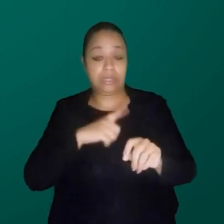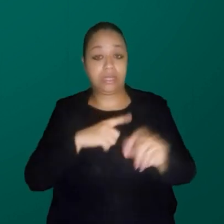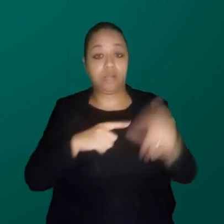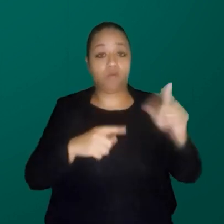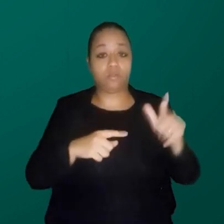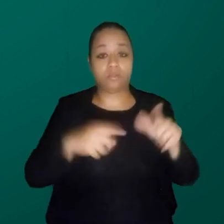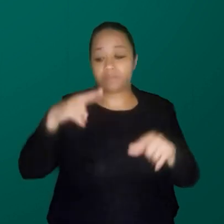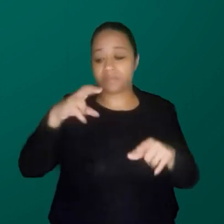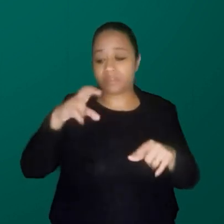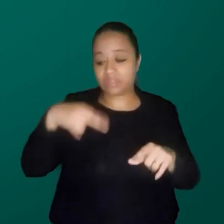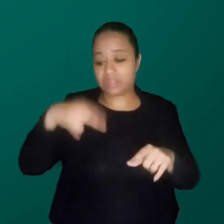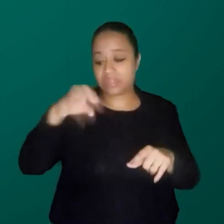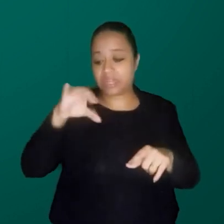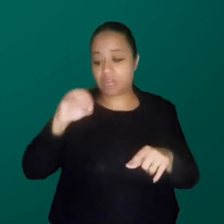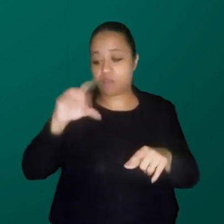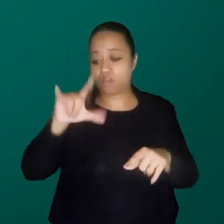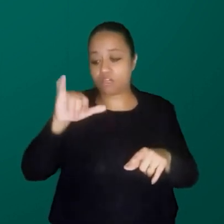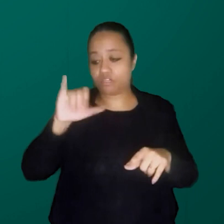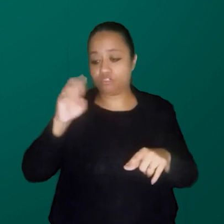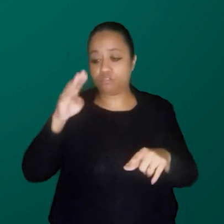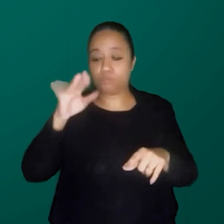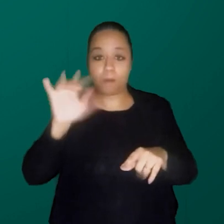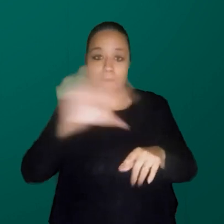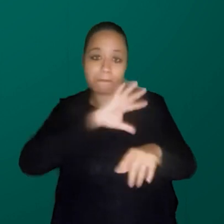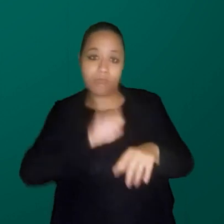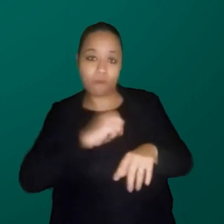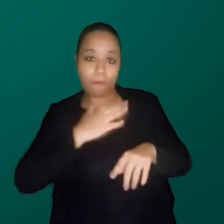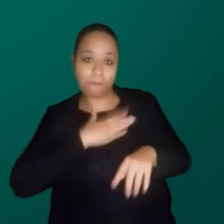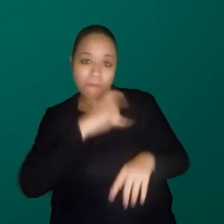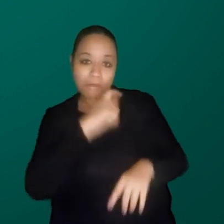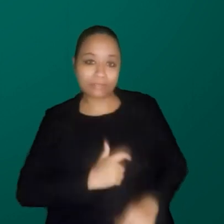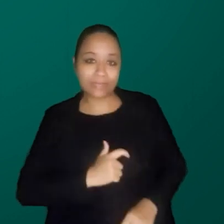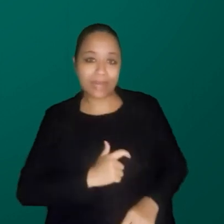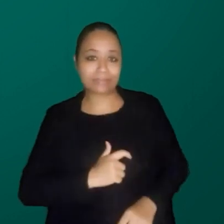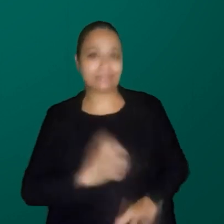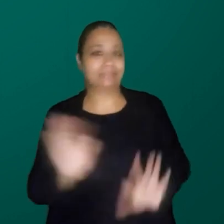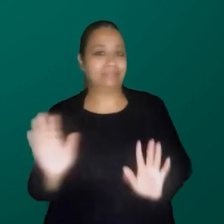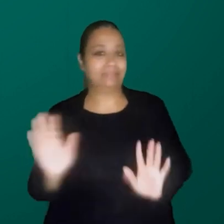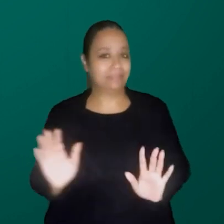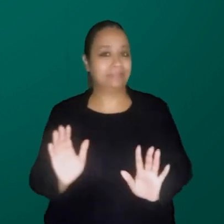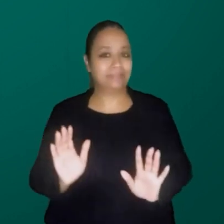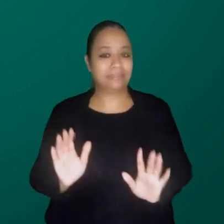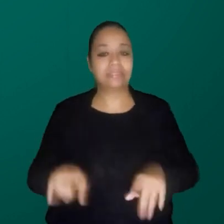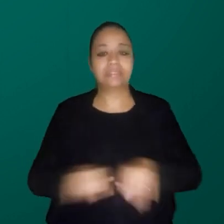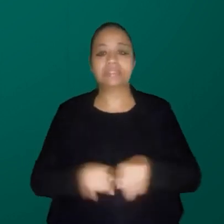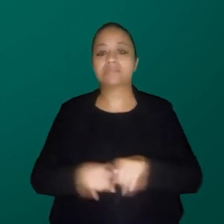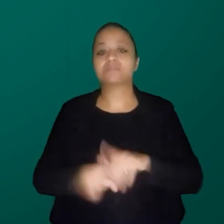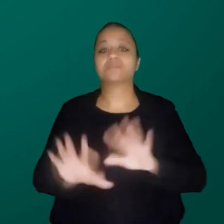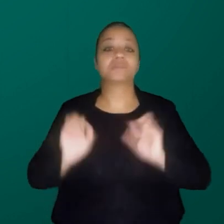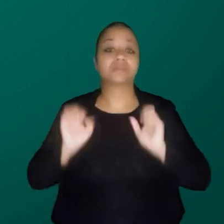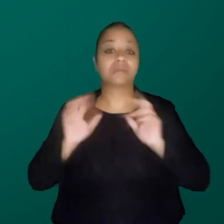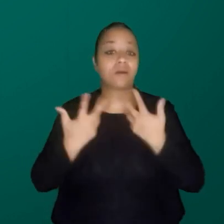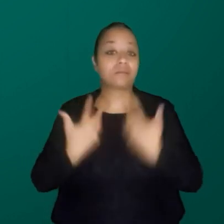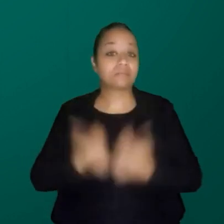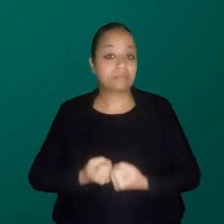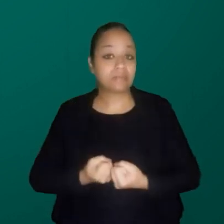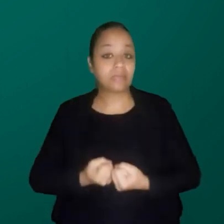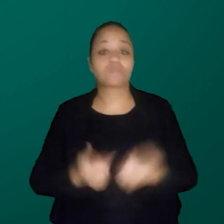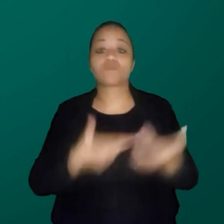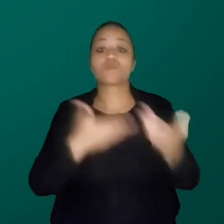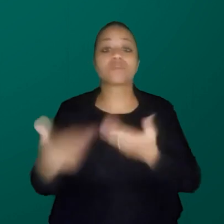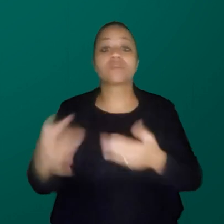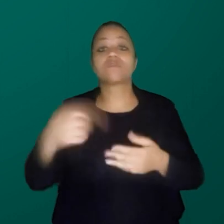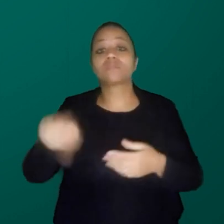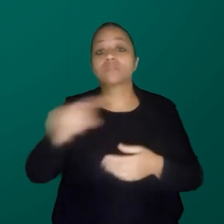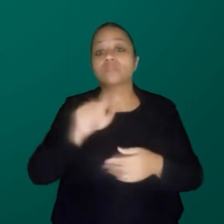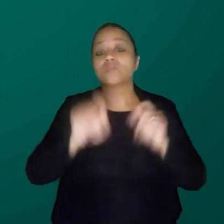Melo Lisboa, resolveu tomar o meu personagem, mas tudo bem. Me rendi a isso. E convidar vocês